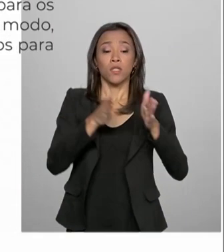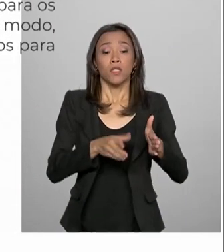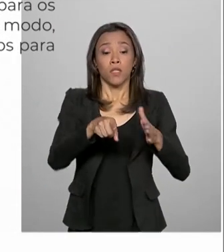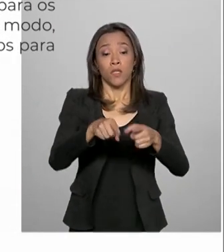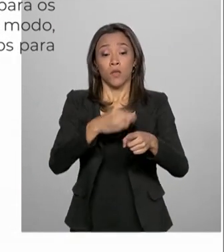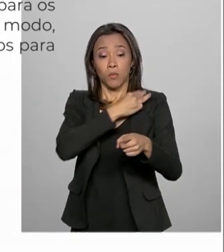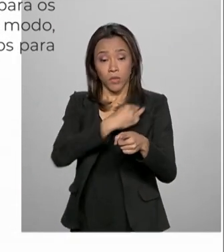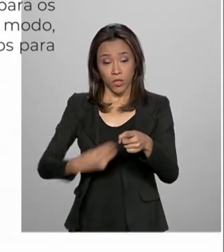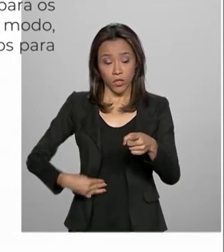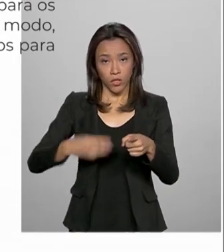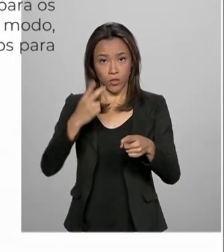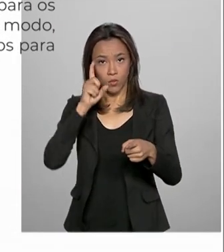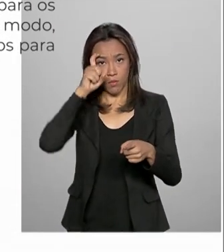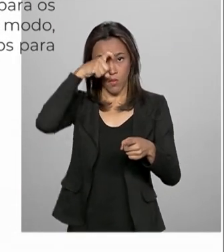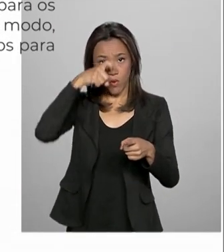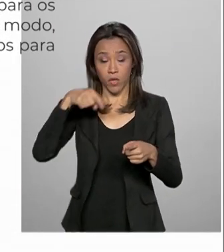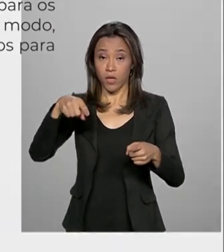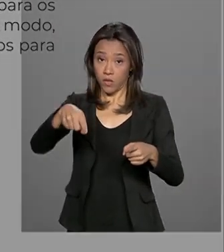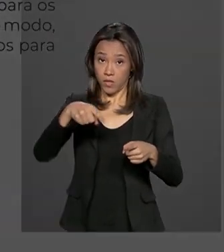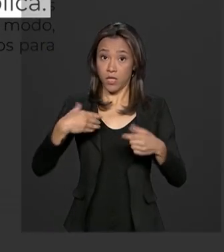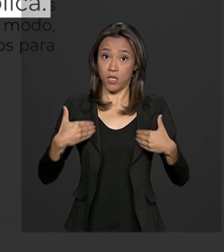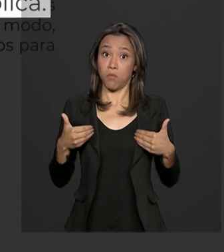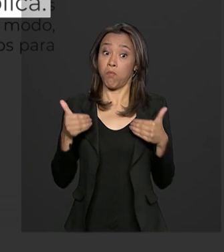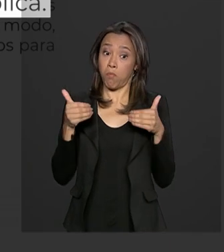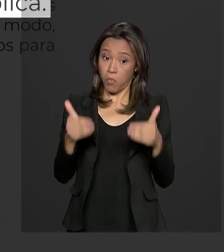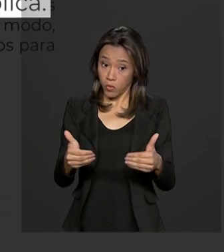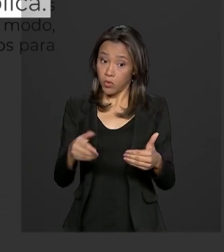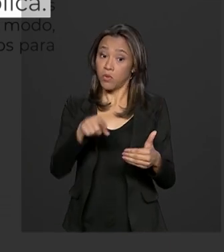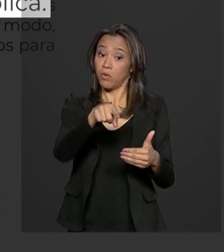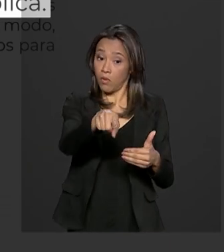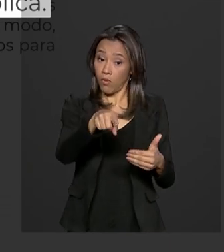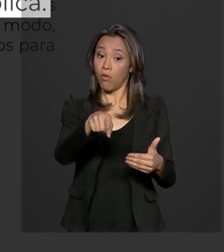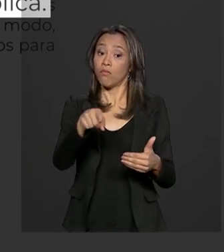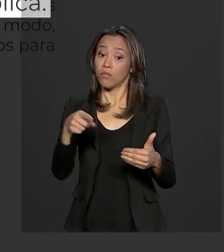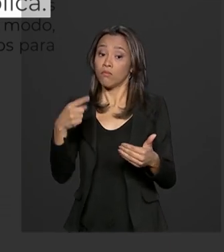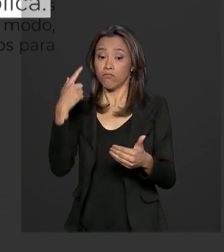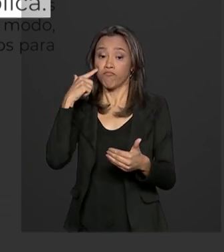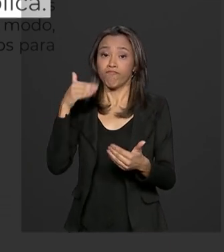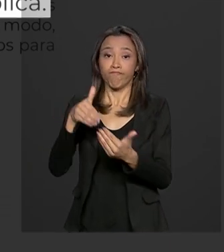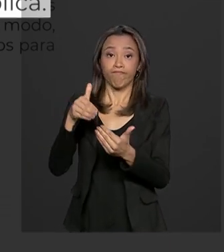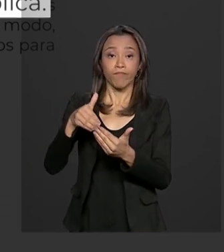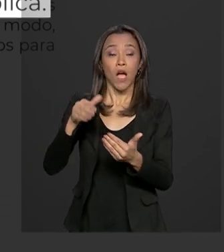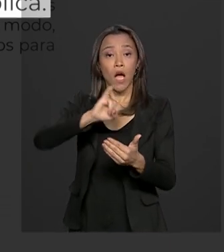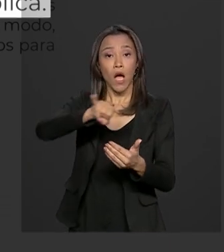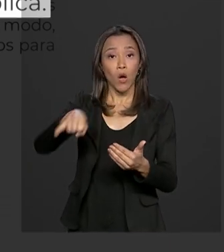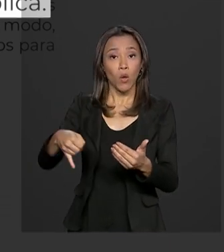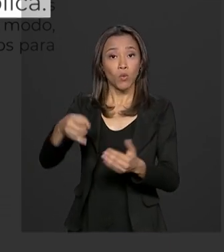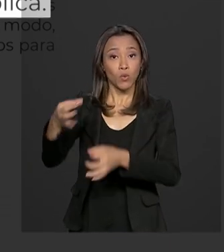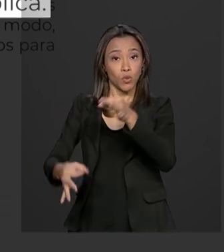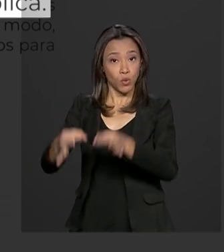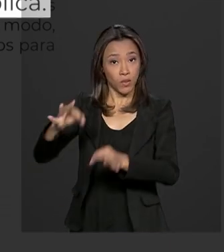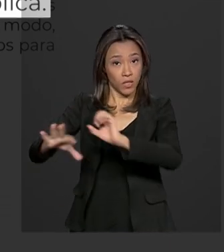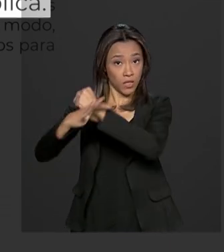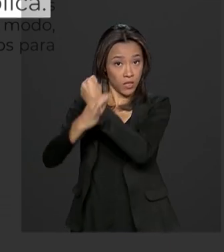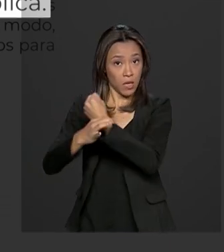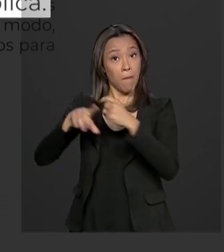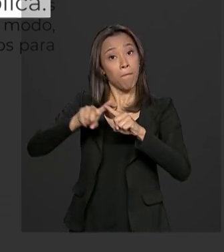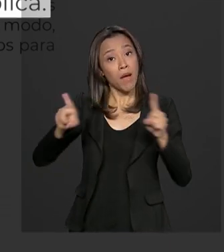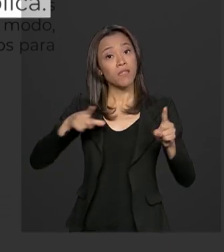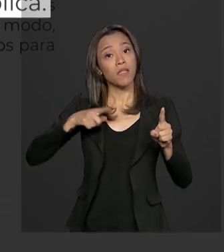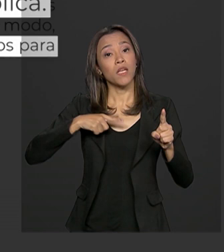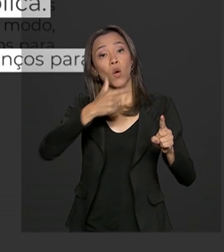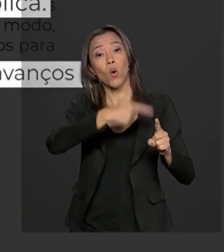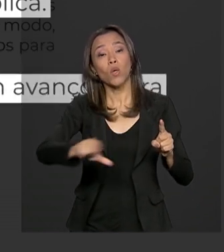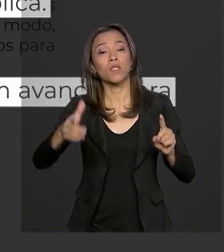disse que o ministério se posicionou pelo veto ao juiz de garantias, mas destaca que o presidente acolheu outras sugestões feitas pela